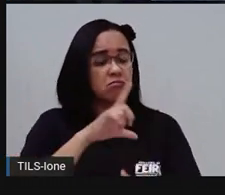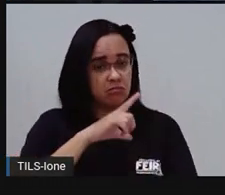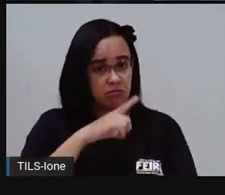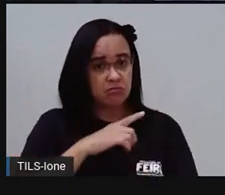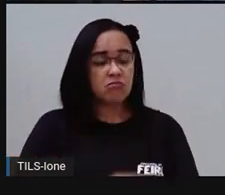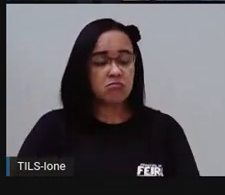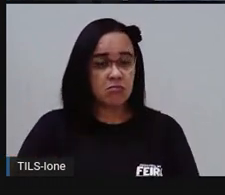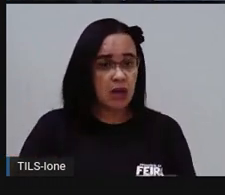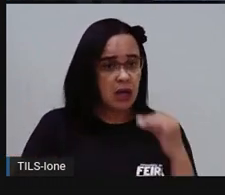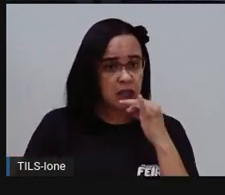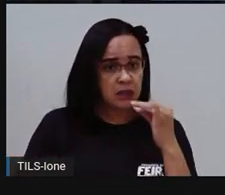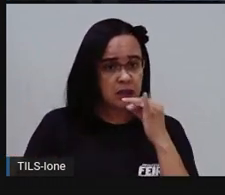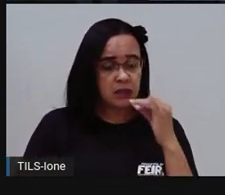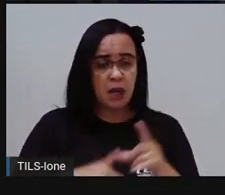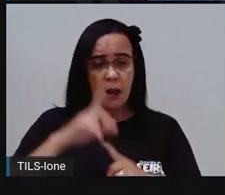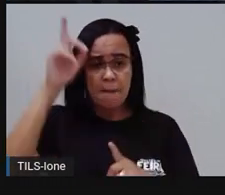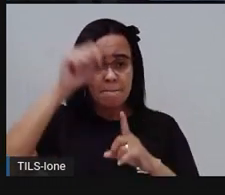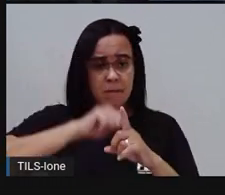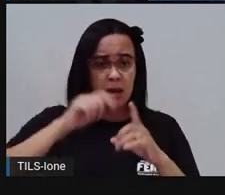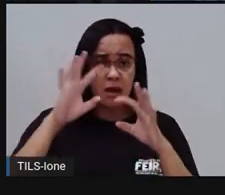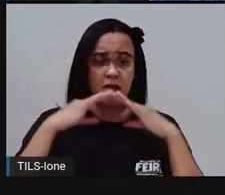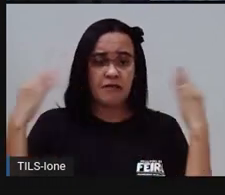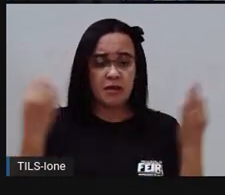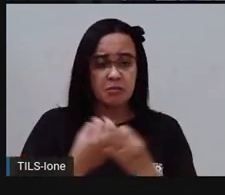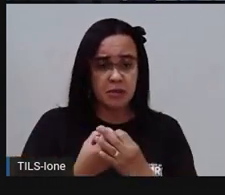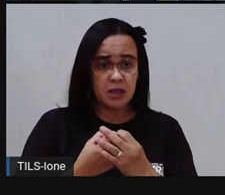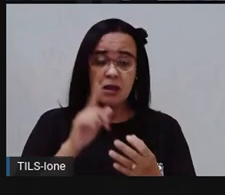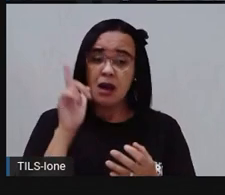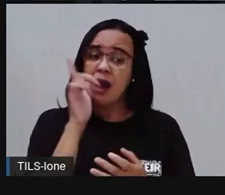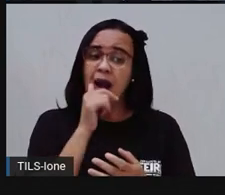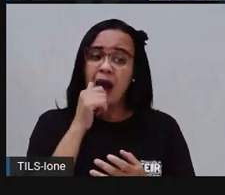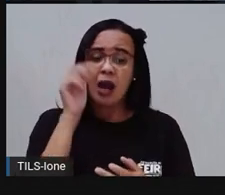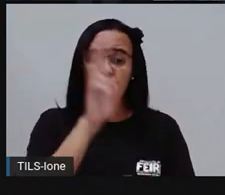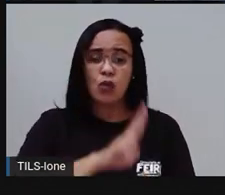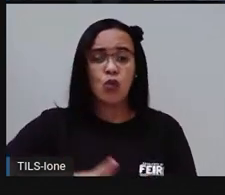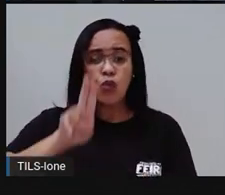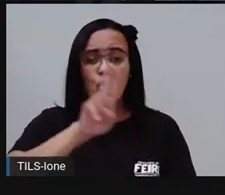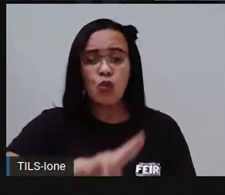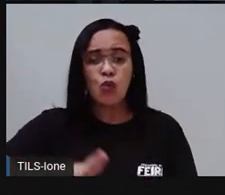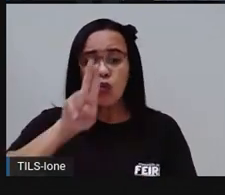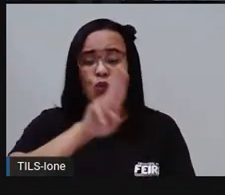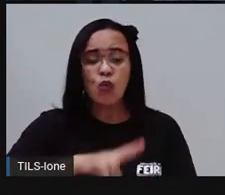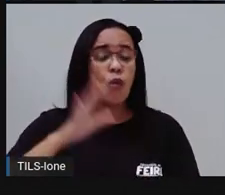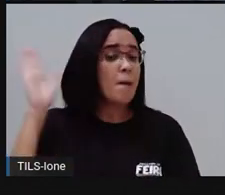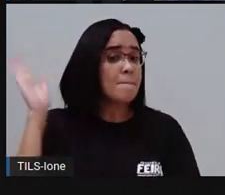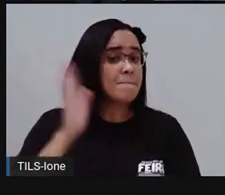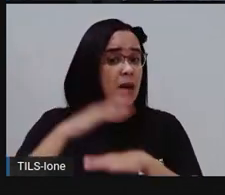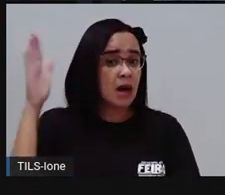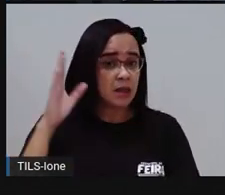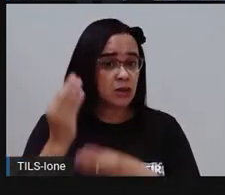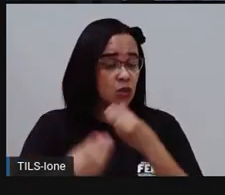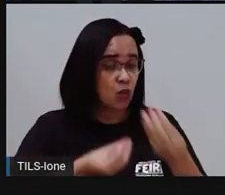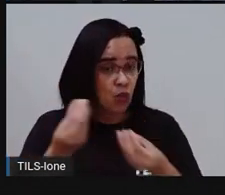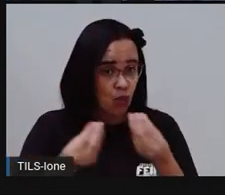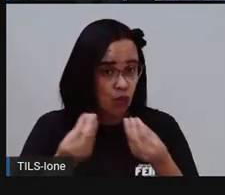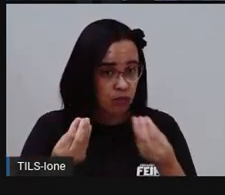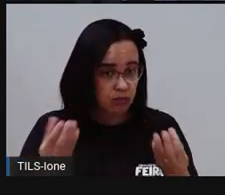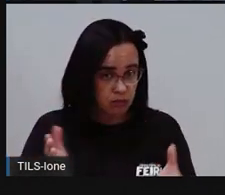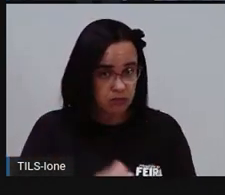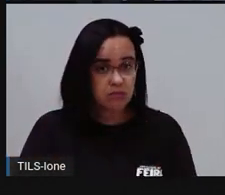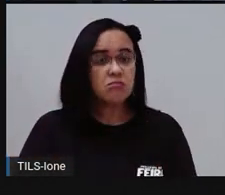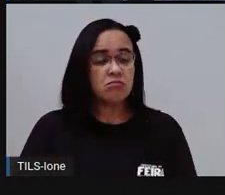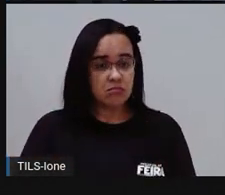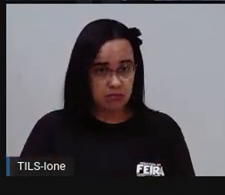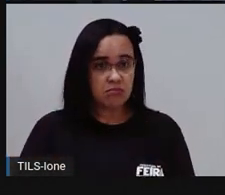mês que essa família consumiu mais água? Qual foi o mês? Vamos ver. A PRO vai colocar aqui o